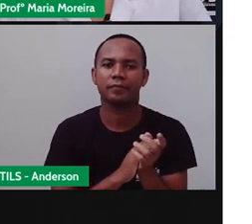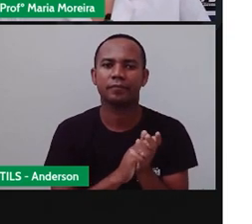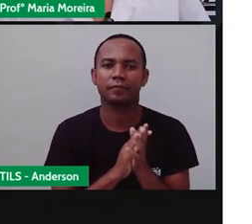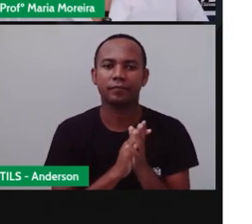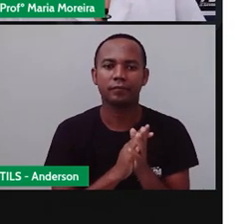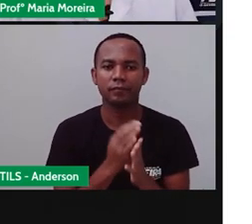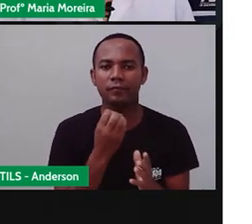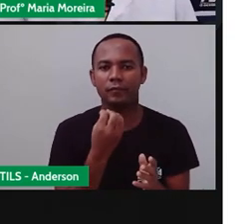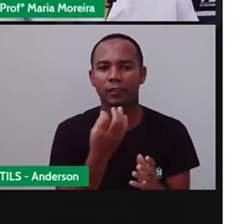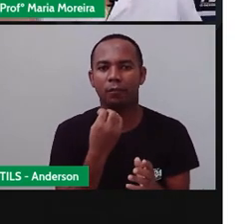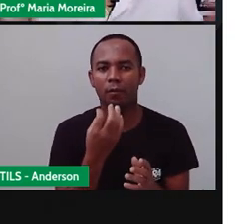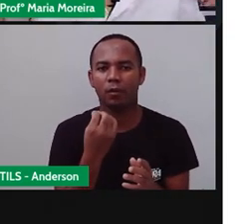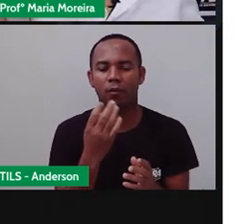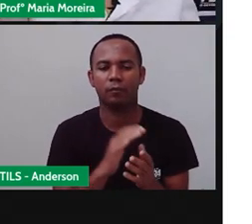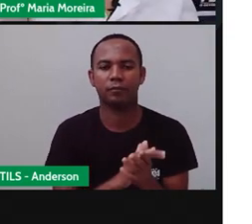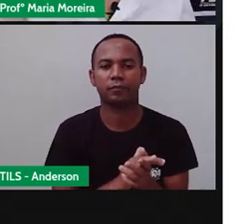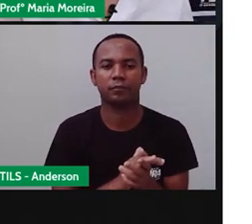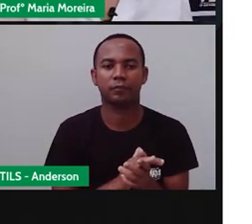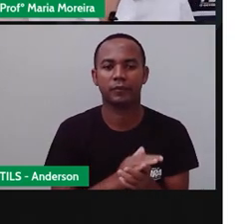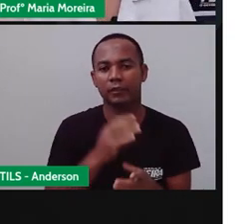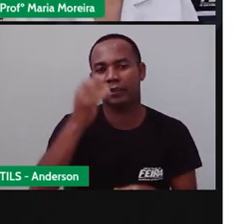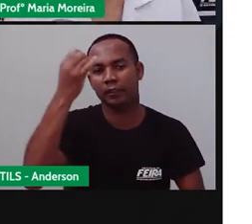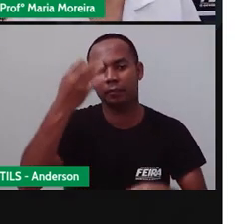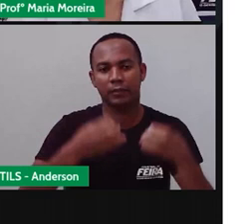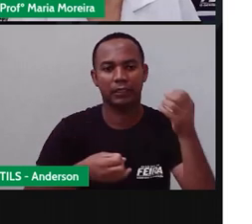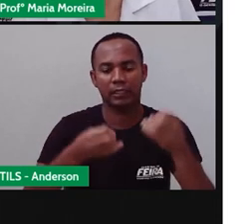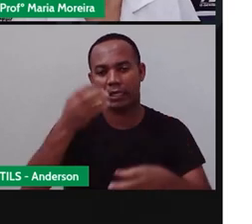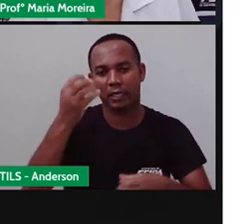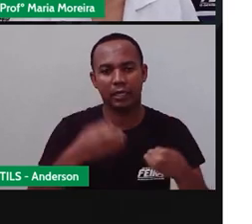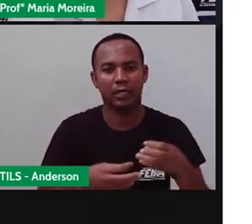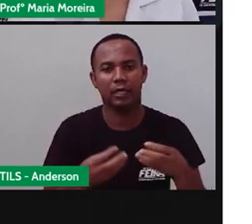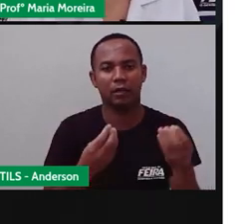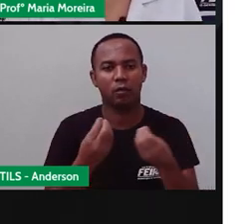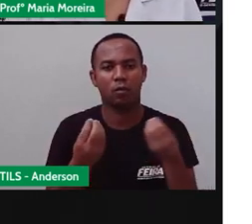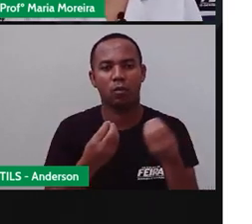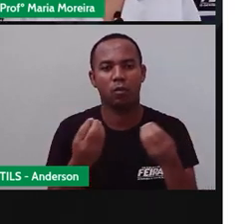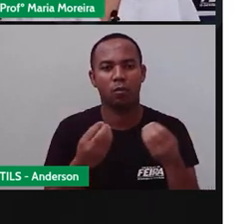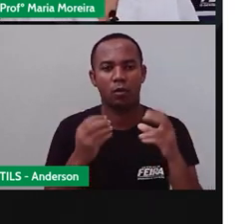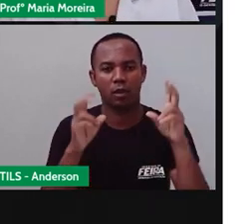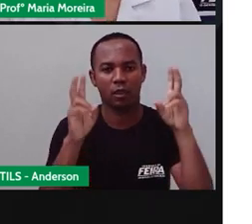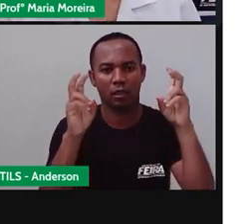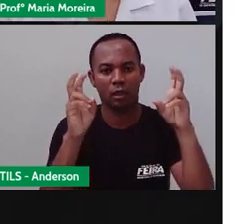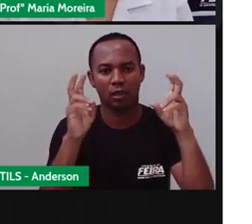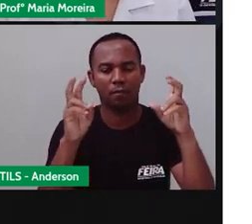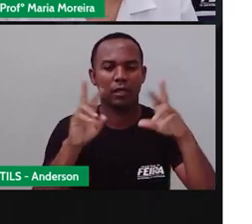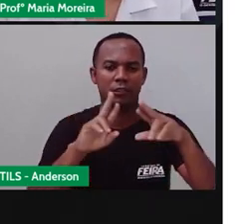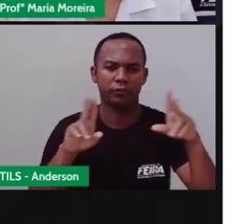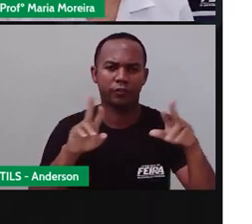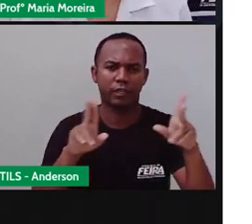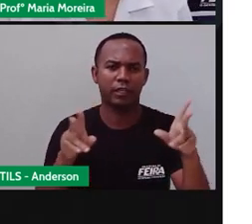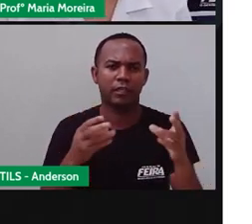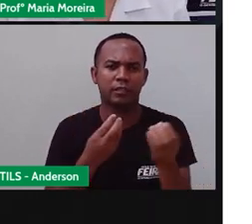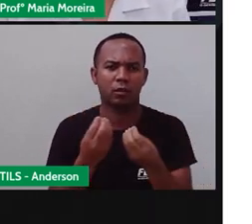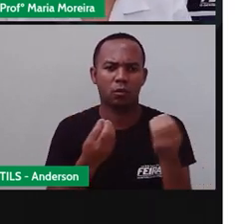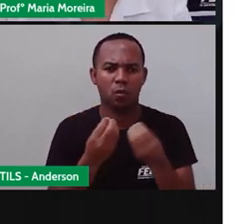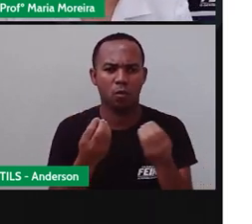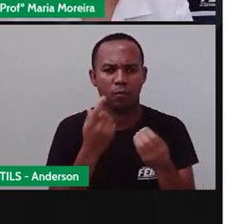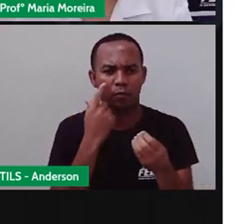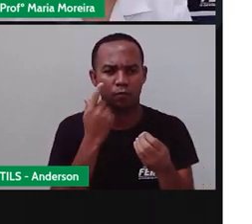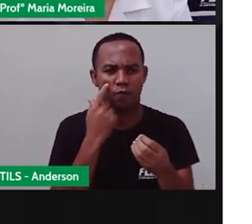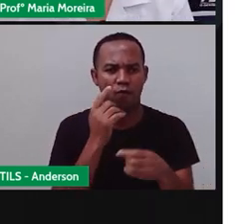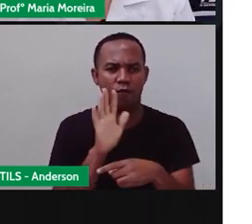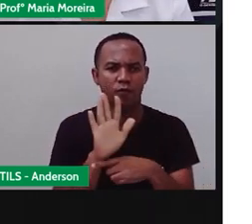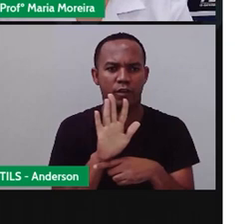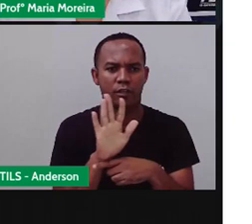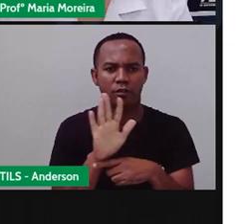Bom, para falar, né, sobre o nosso conteúdo aí, as diferentes paisagens, há pra repassar um videozinho,